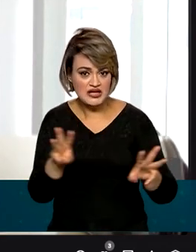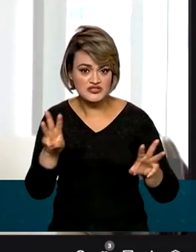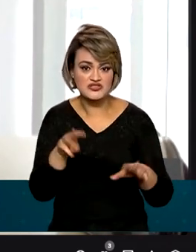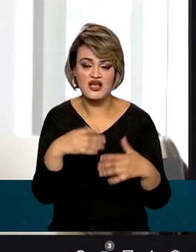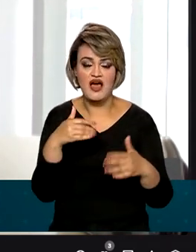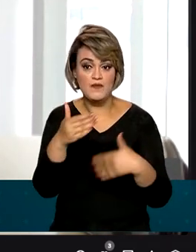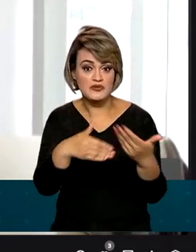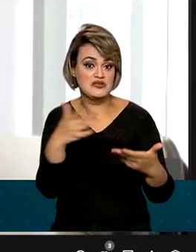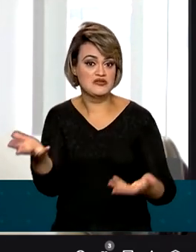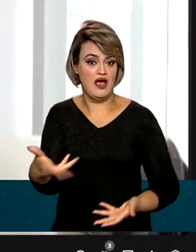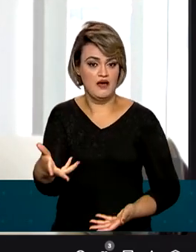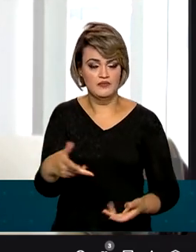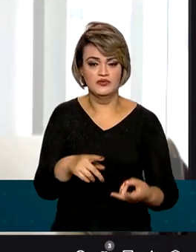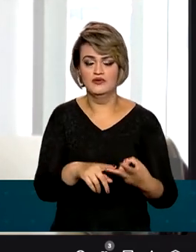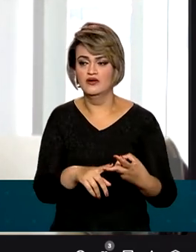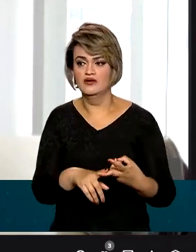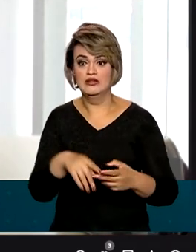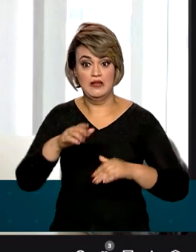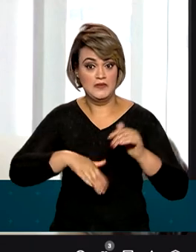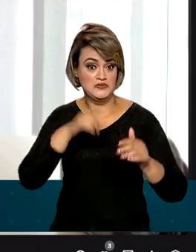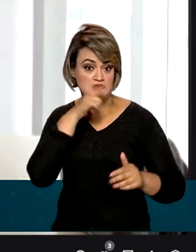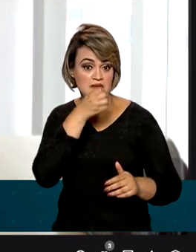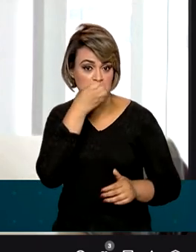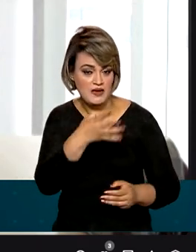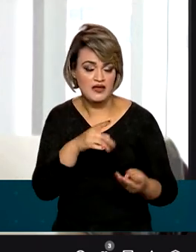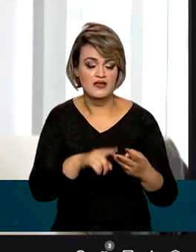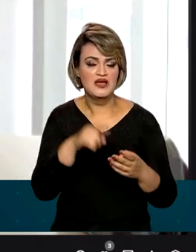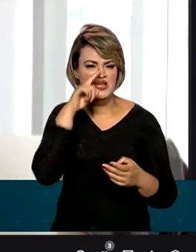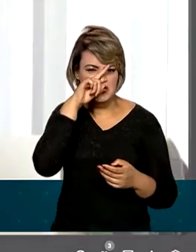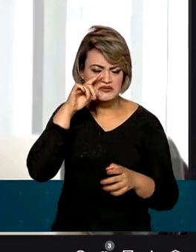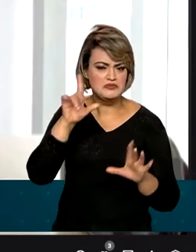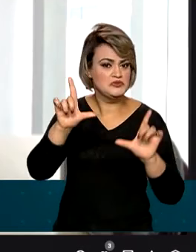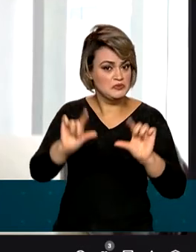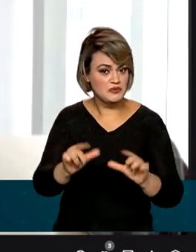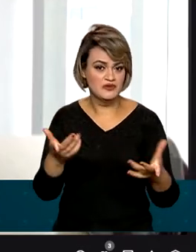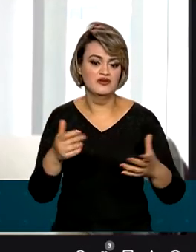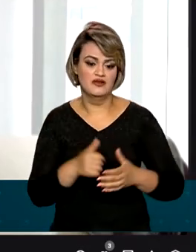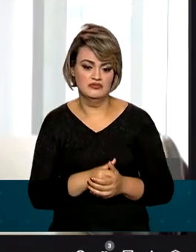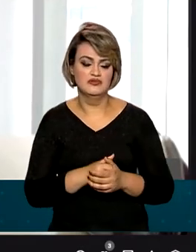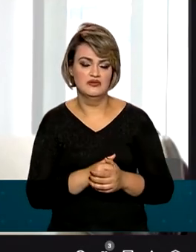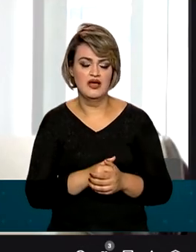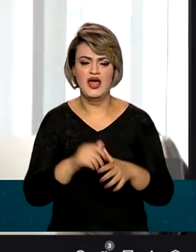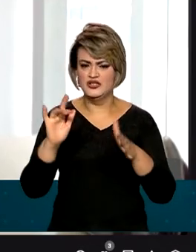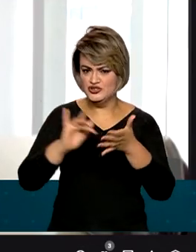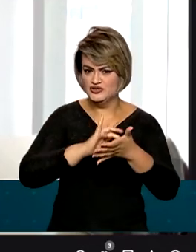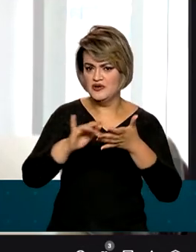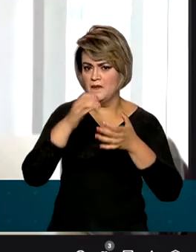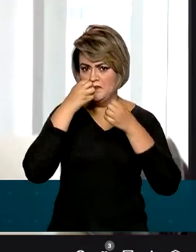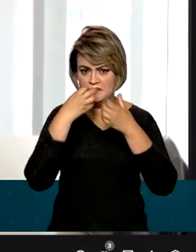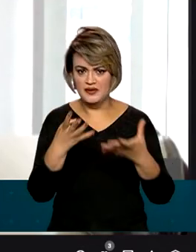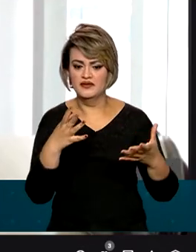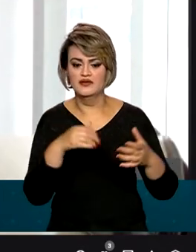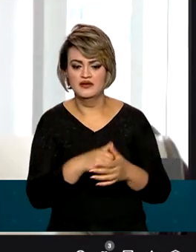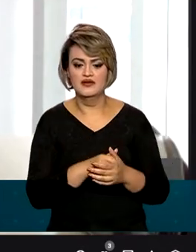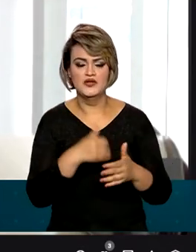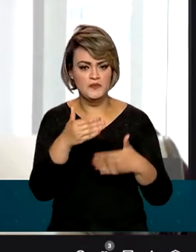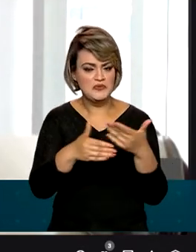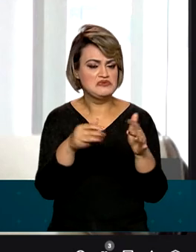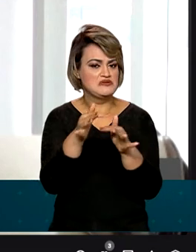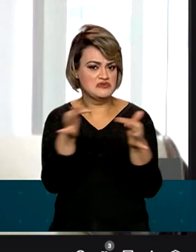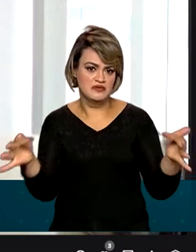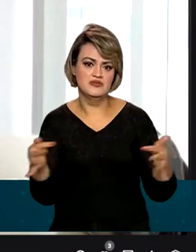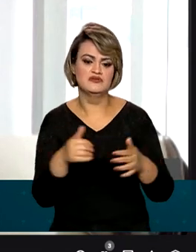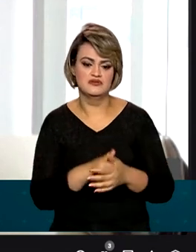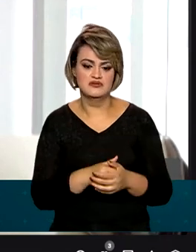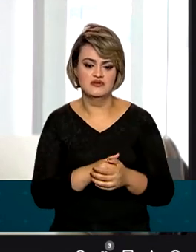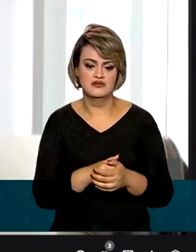consegue ter um processo mais rápido, mais efetivo, com menos risco agregado, uma integração digital e com um processo mais simples,